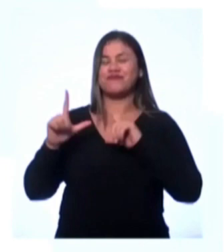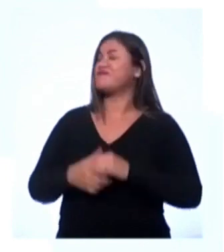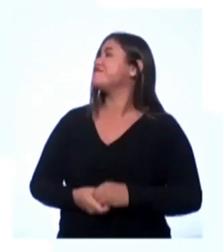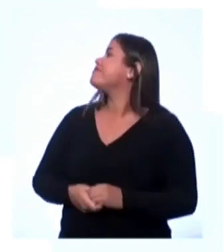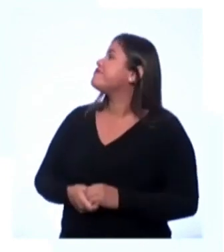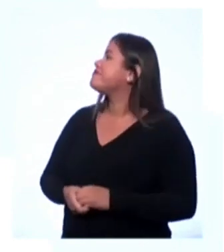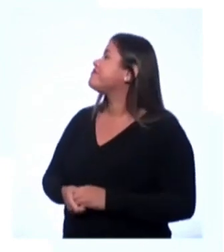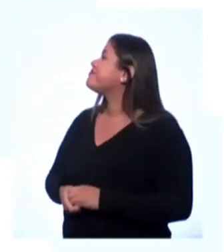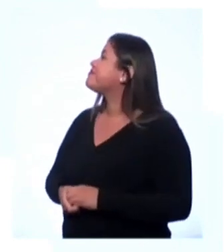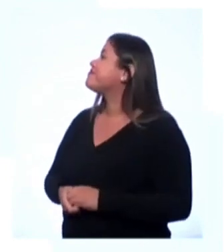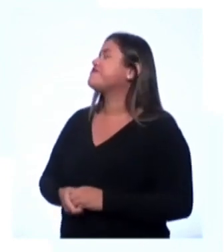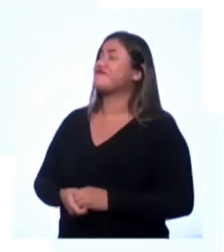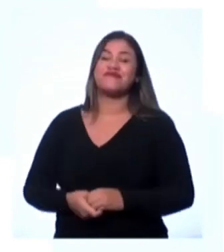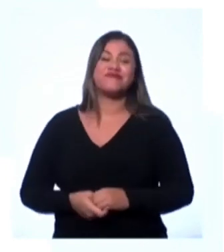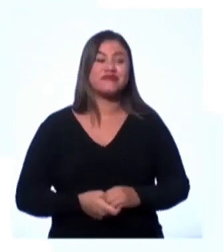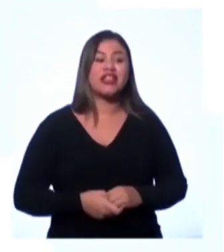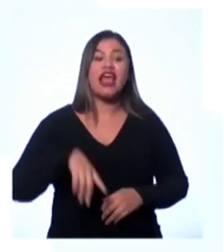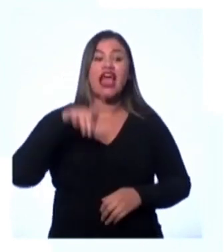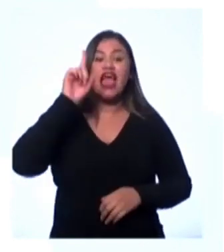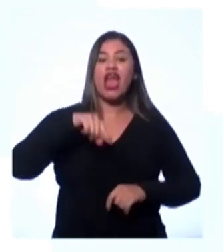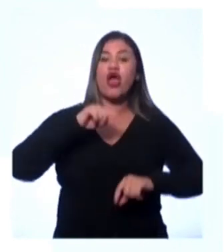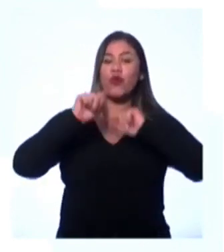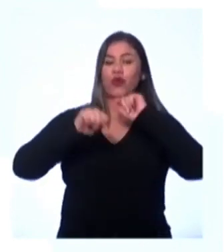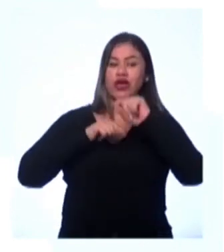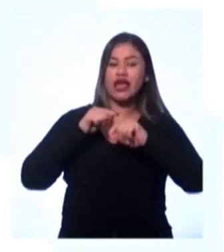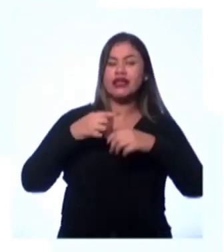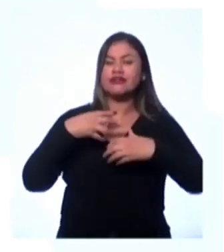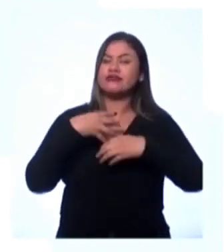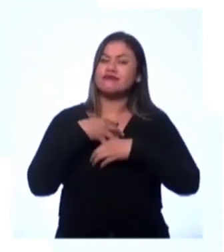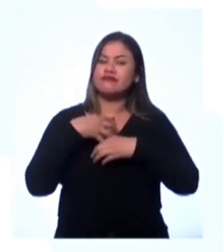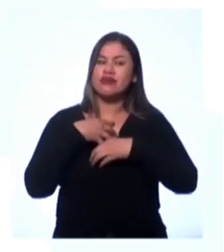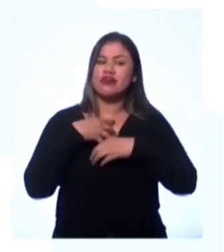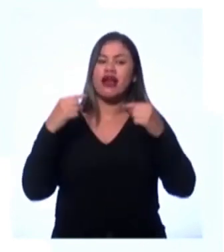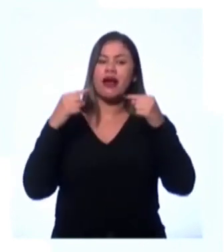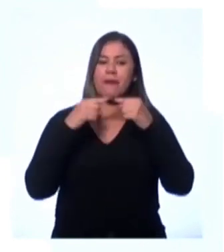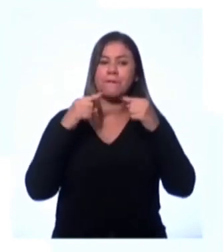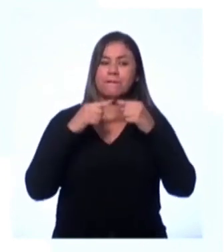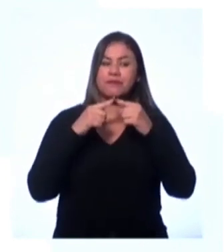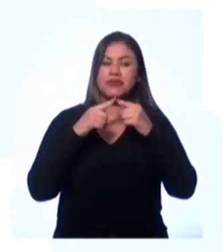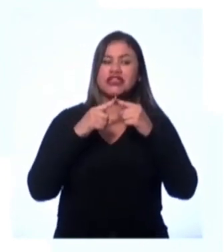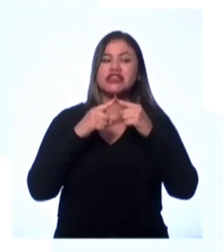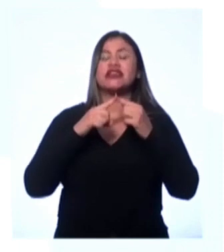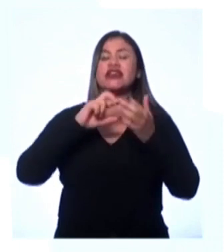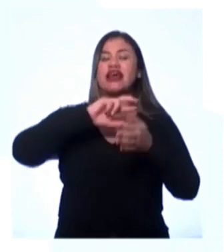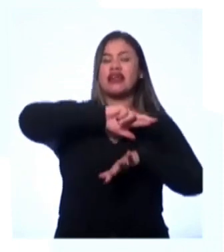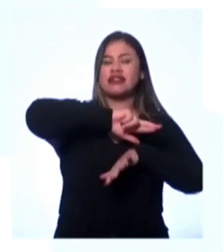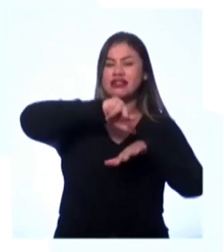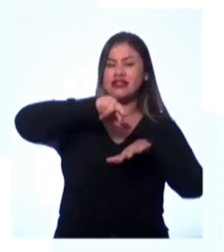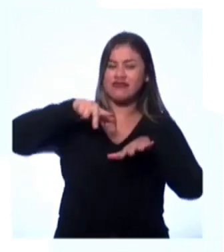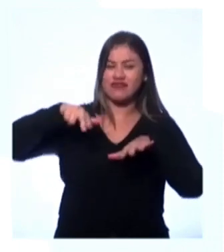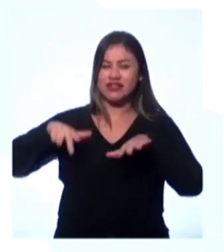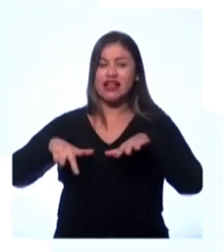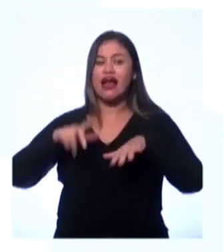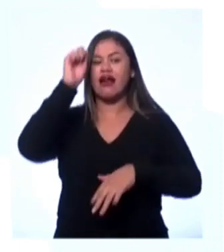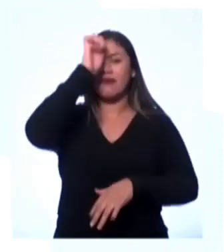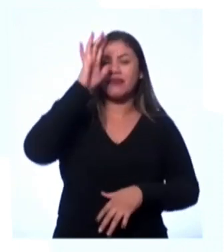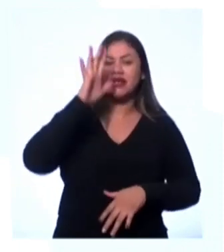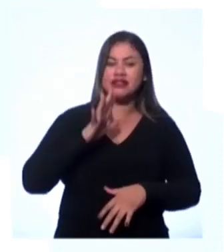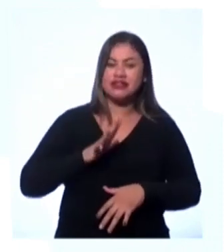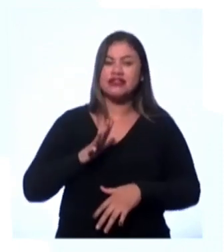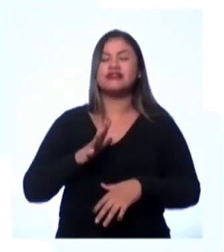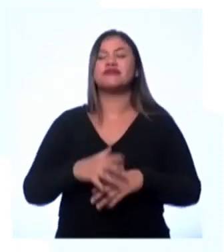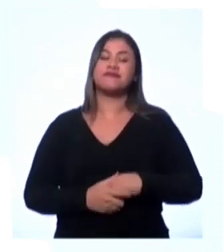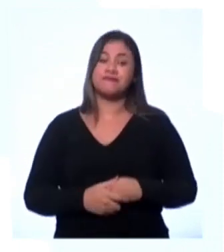habilidade de hoje é sensibilizar-se em relação às tensões que ocorrem na formação da diversidade brasileira.